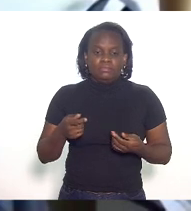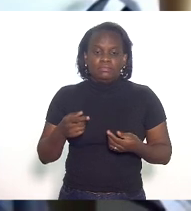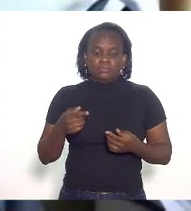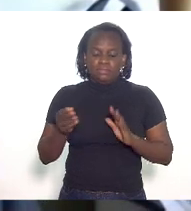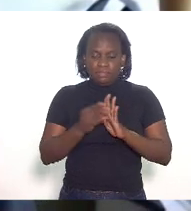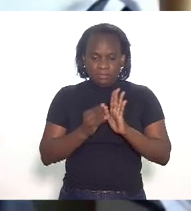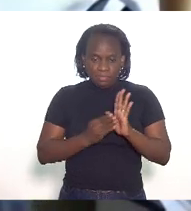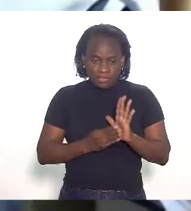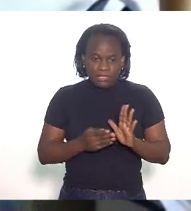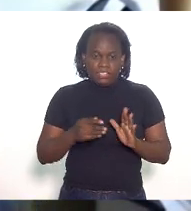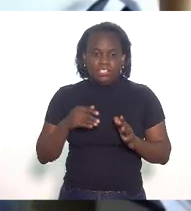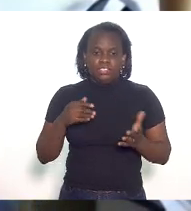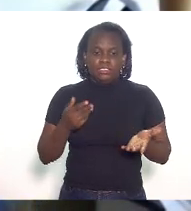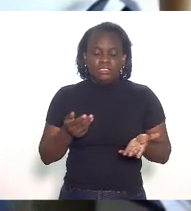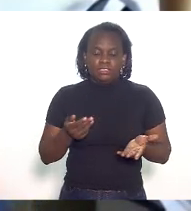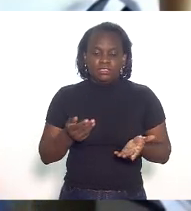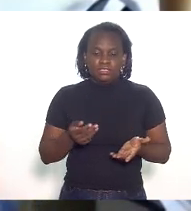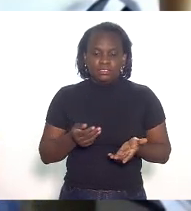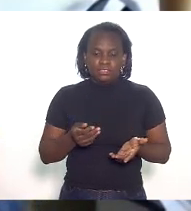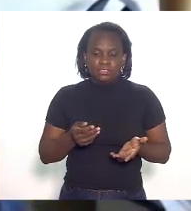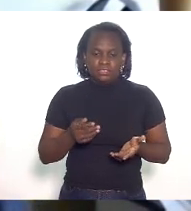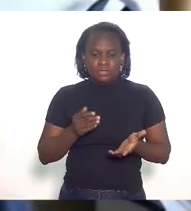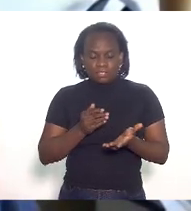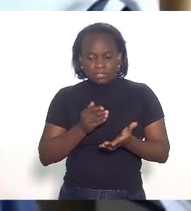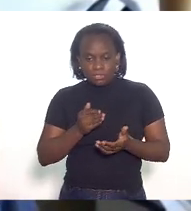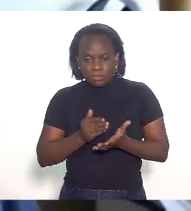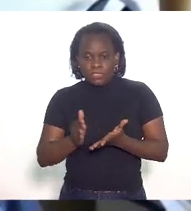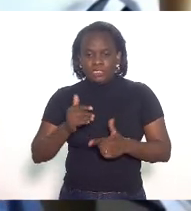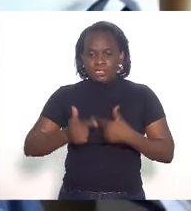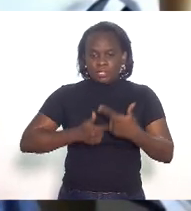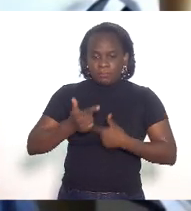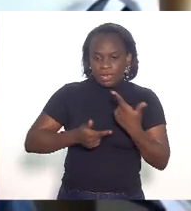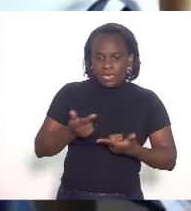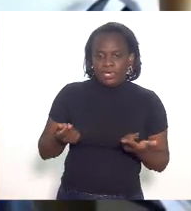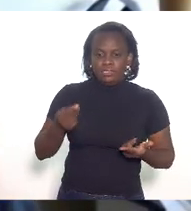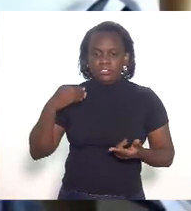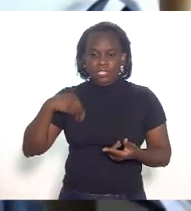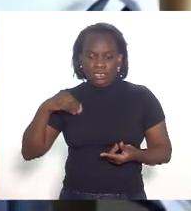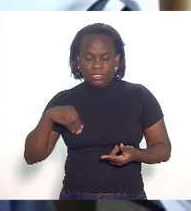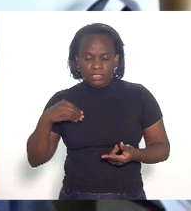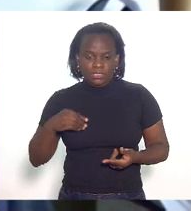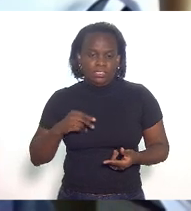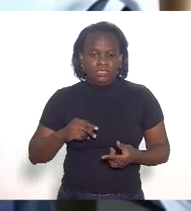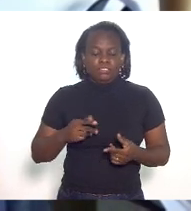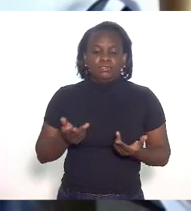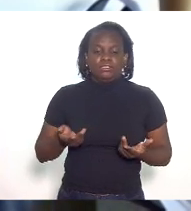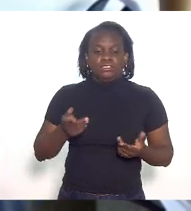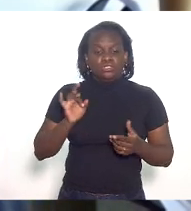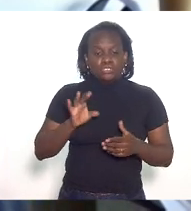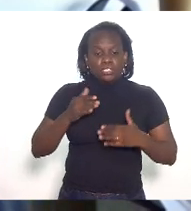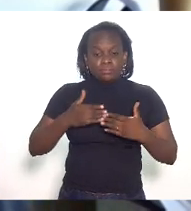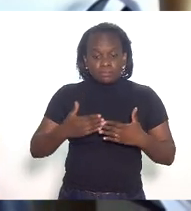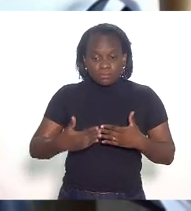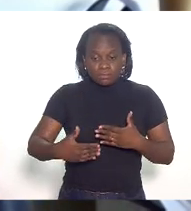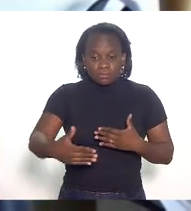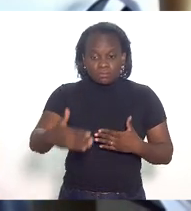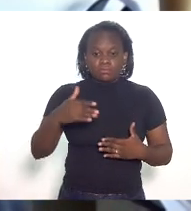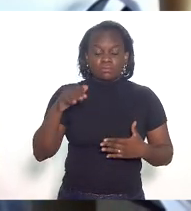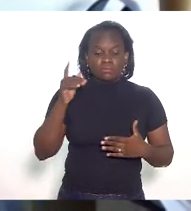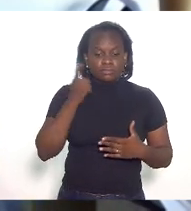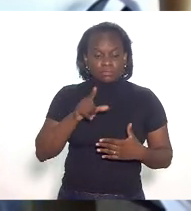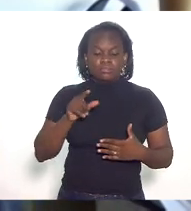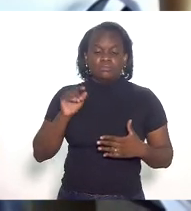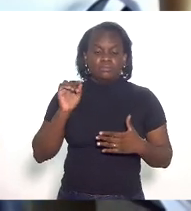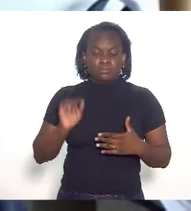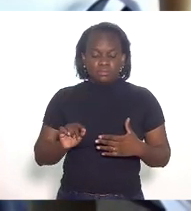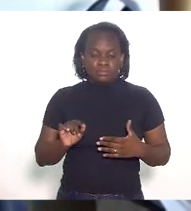na geração de emprego e aumento de renda e somente a partir daí é que